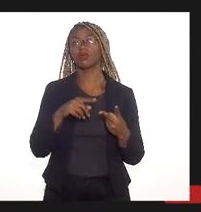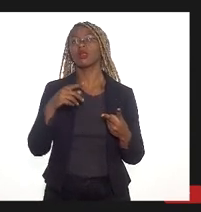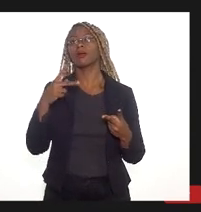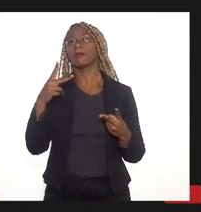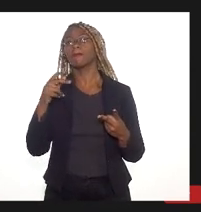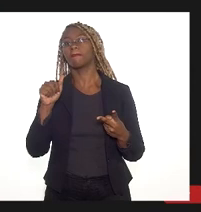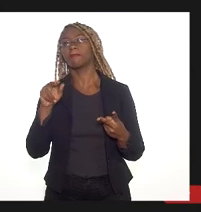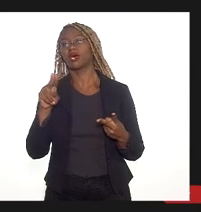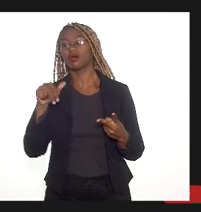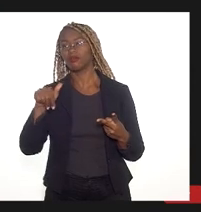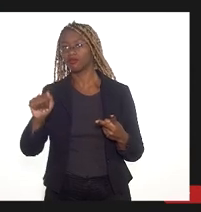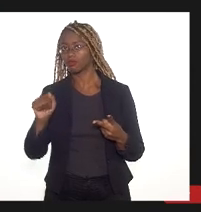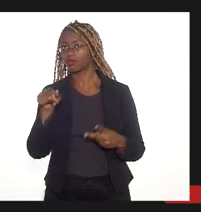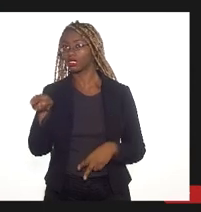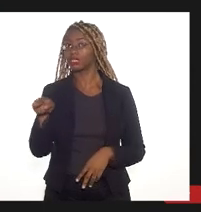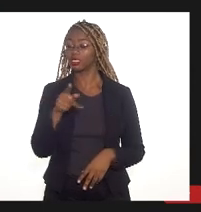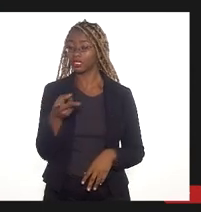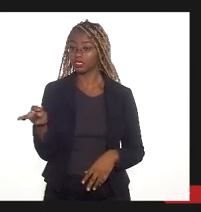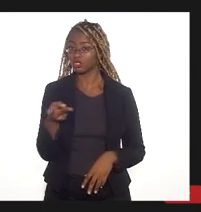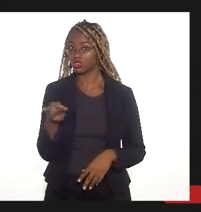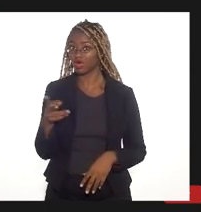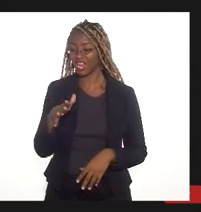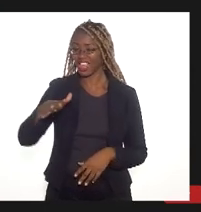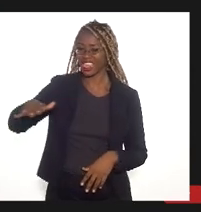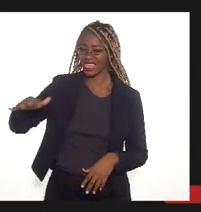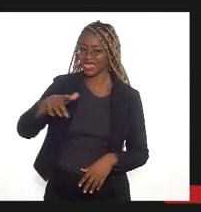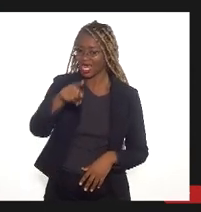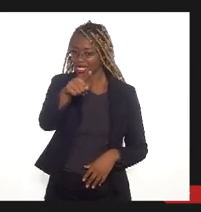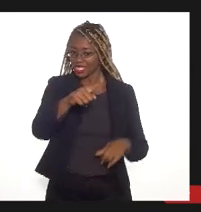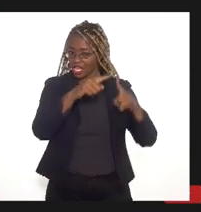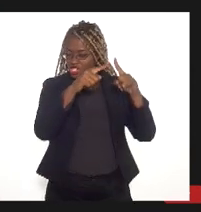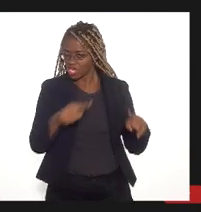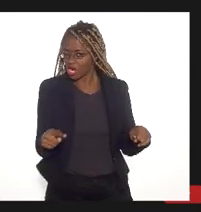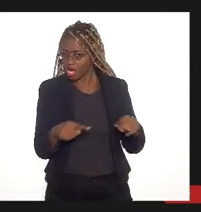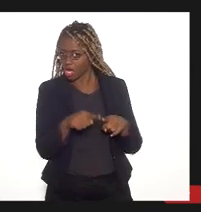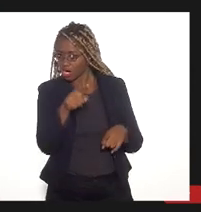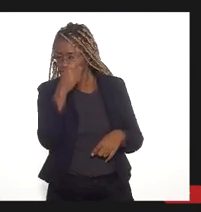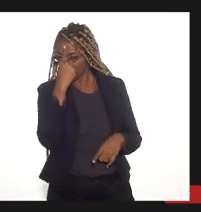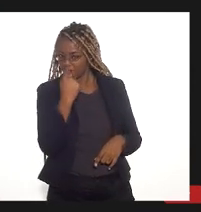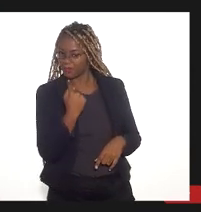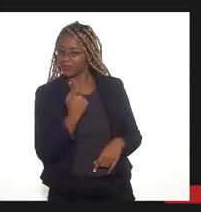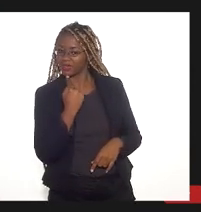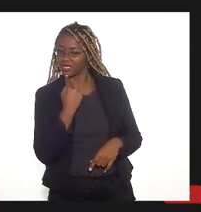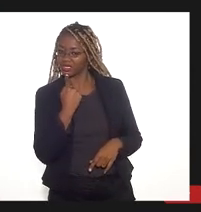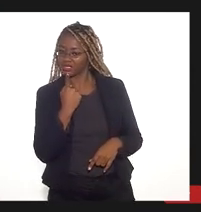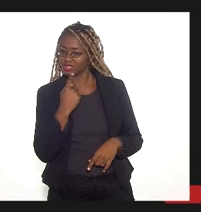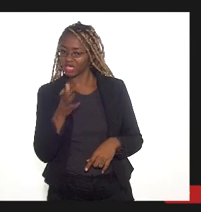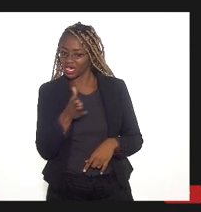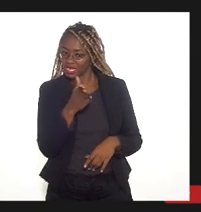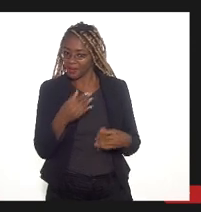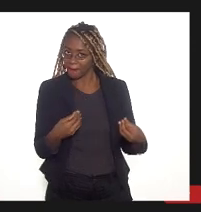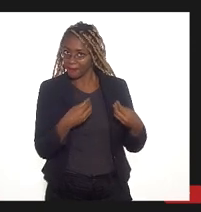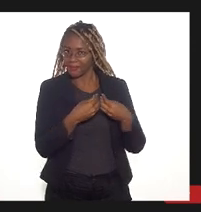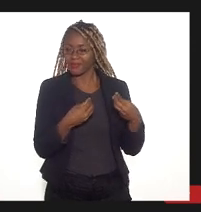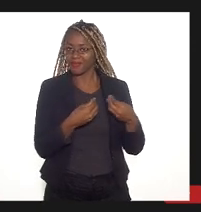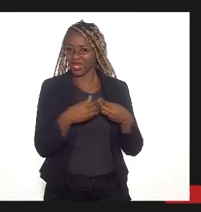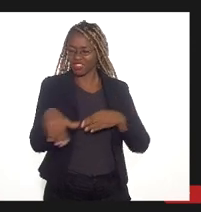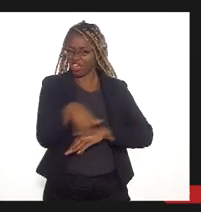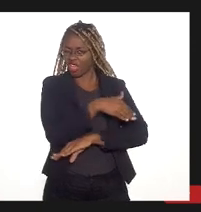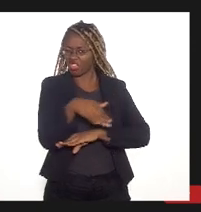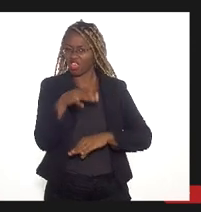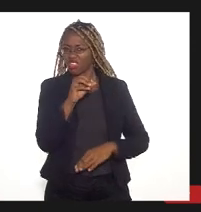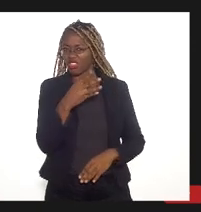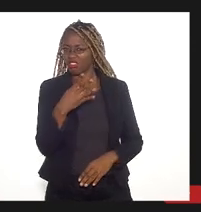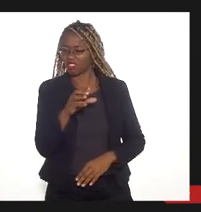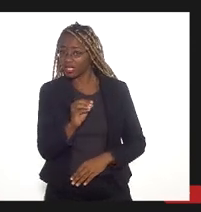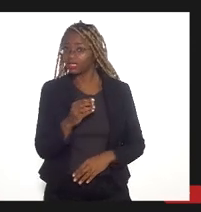Meriti. Então, o Campo do Bomba, lá no canto à esquerda, aquele triângulo, dividido ali, ao lado da Washington Luiz, faz parte dessa